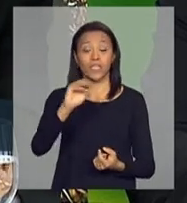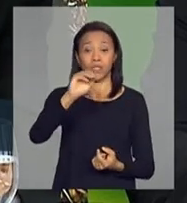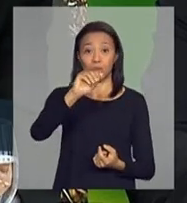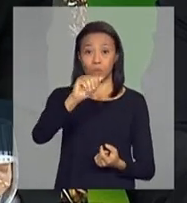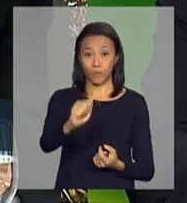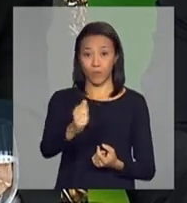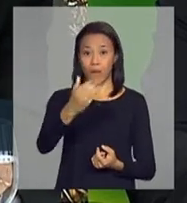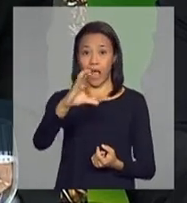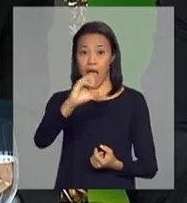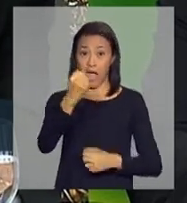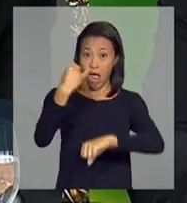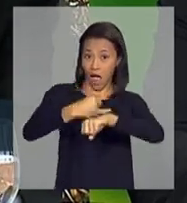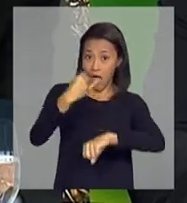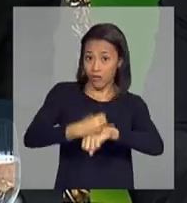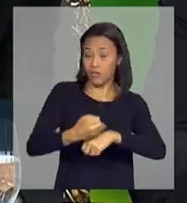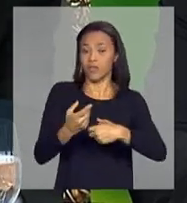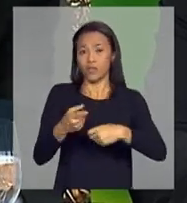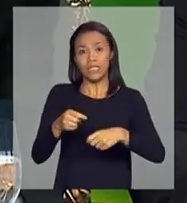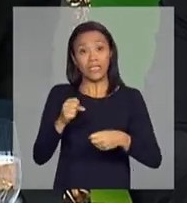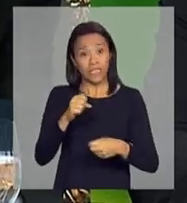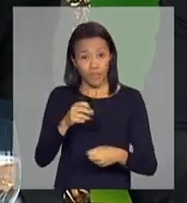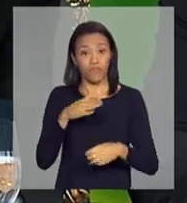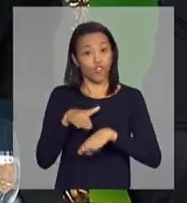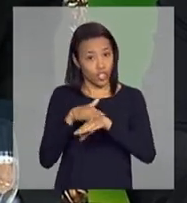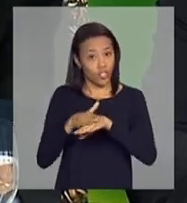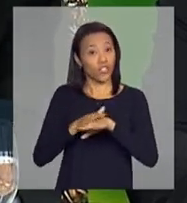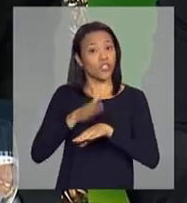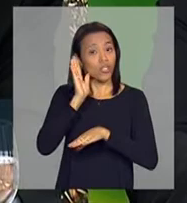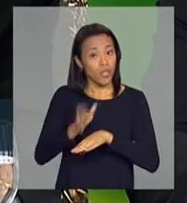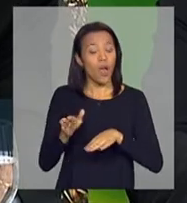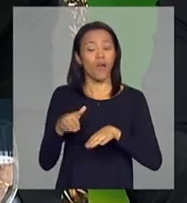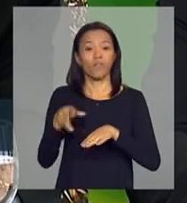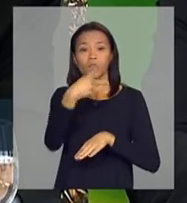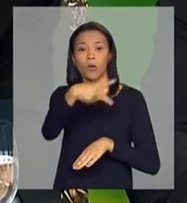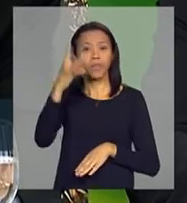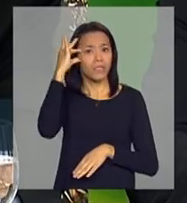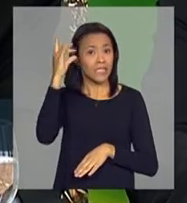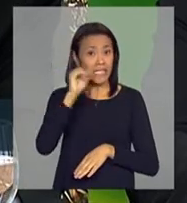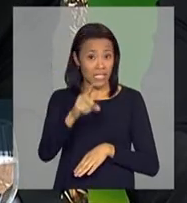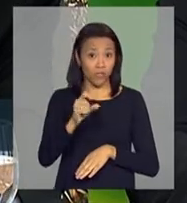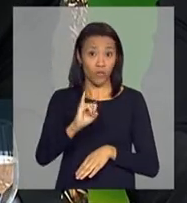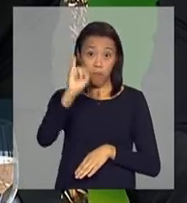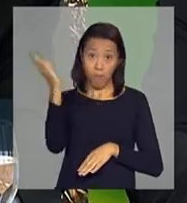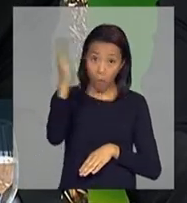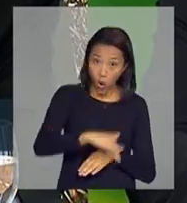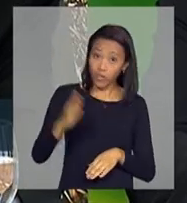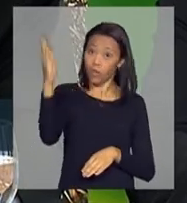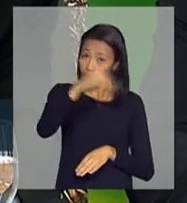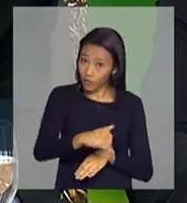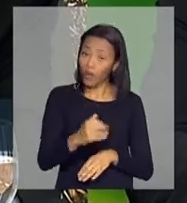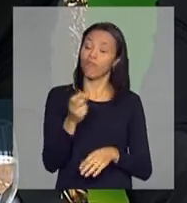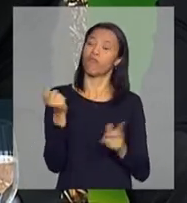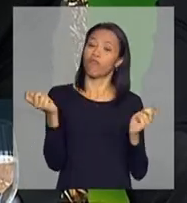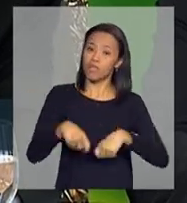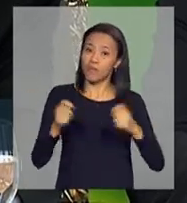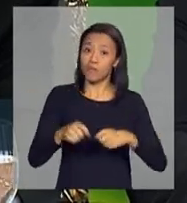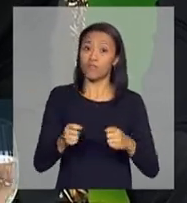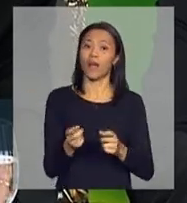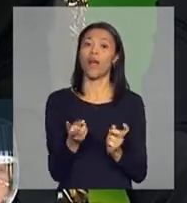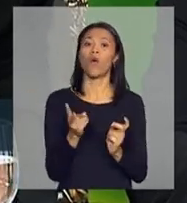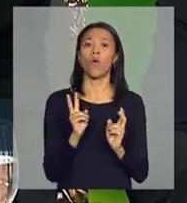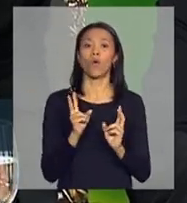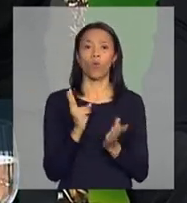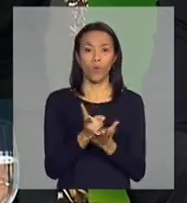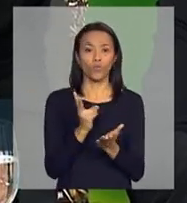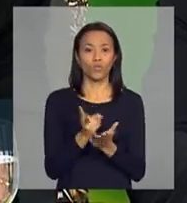E a presidência, se for necessário, até mesmo a importação do aço será feita para poder manter os preços atuais dos nossos armazéns.